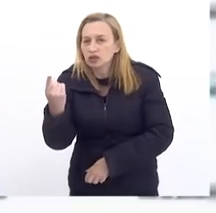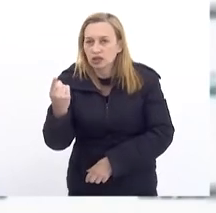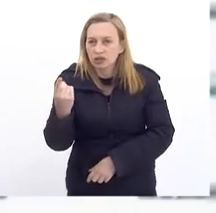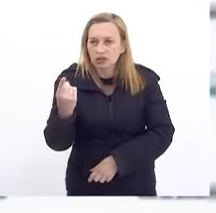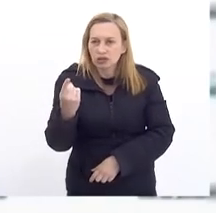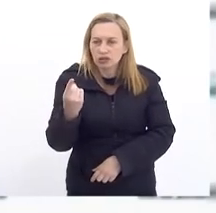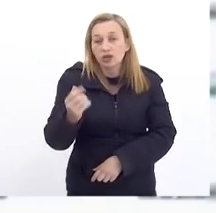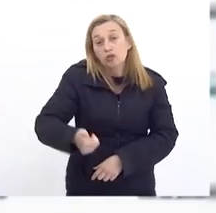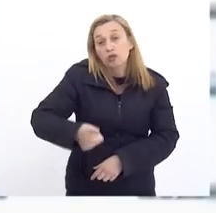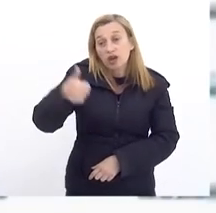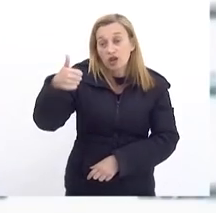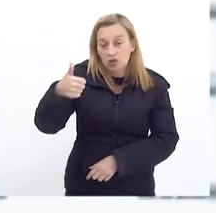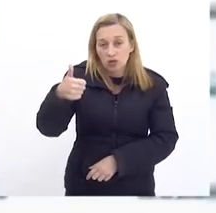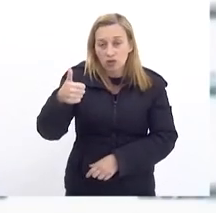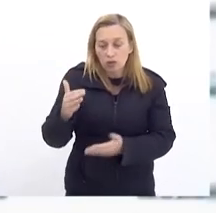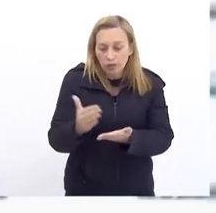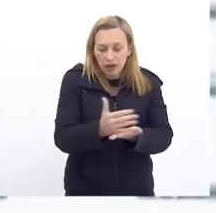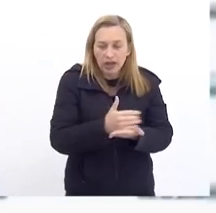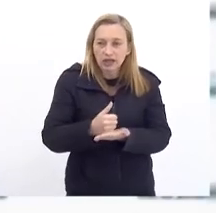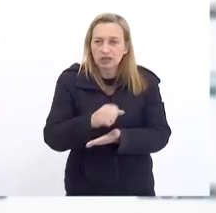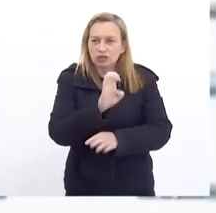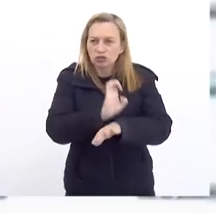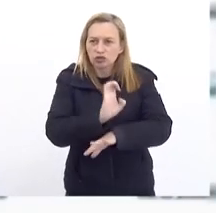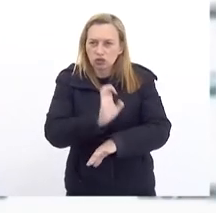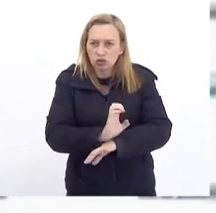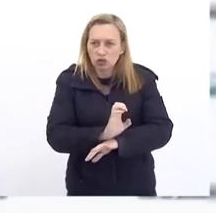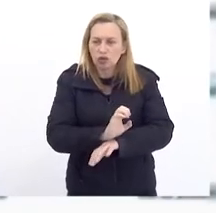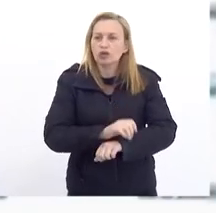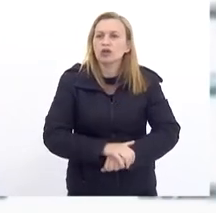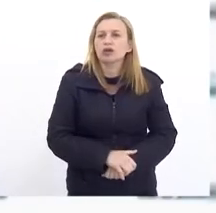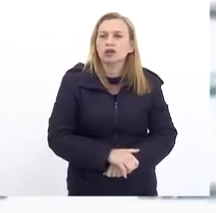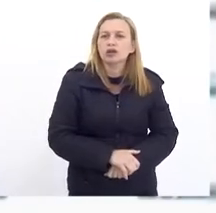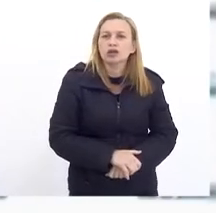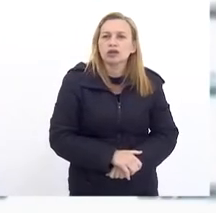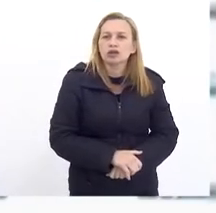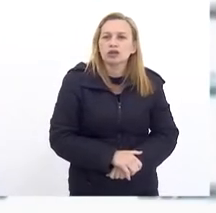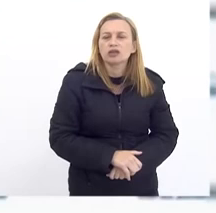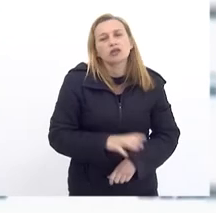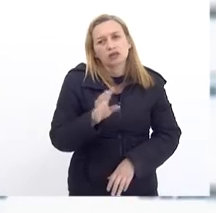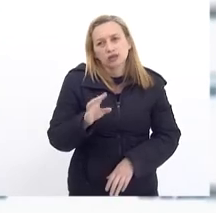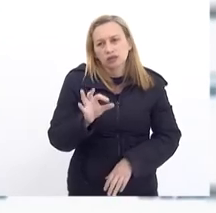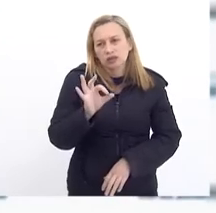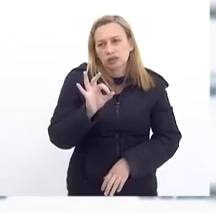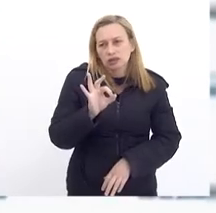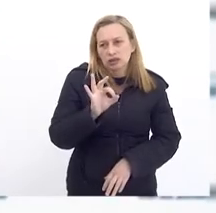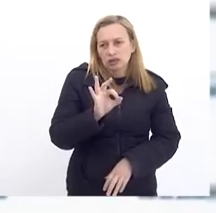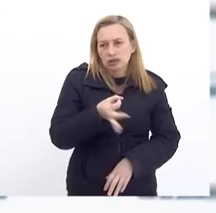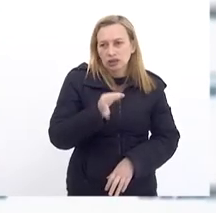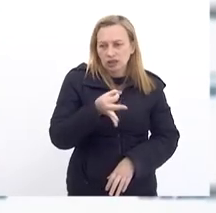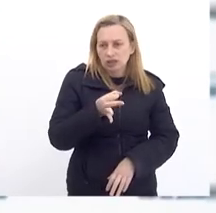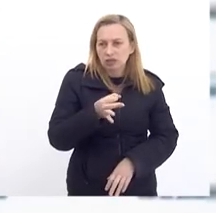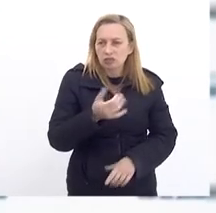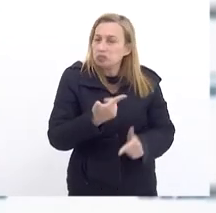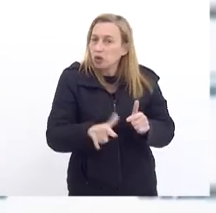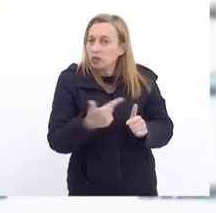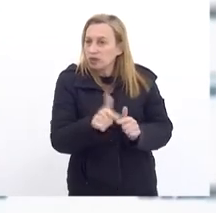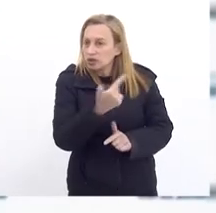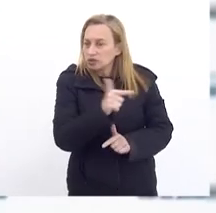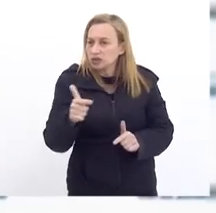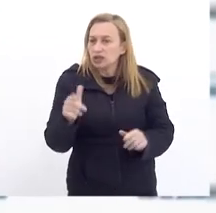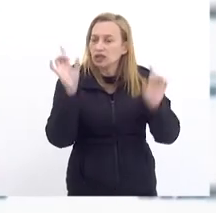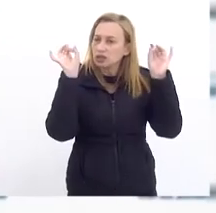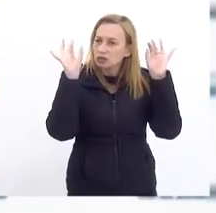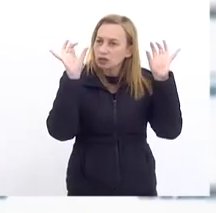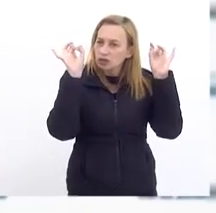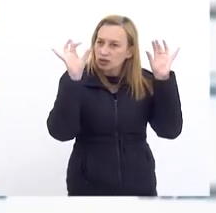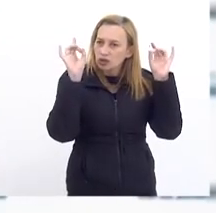Melhor Para arrecadação Do Estado E ao mesmo tempo Que seja Legal E sem Nenhum problema Especialmente